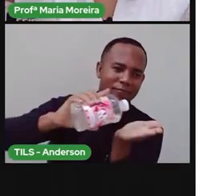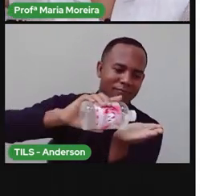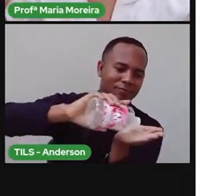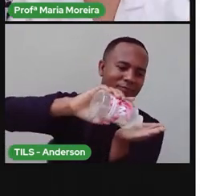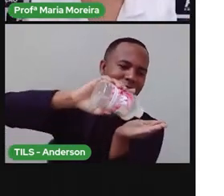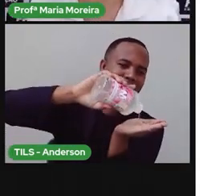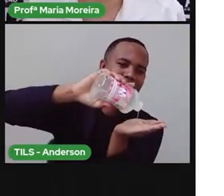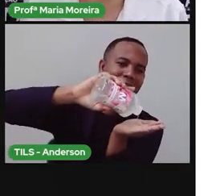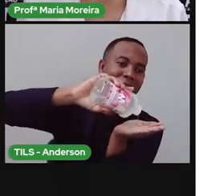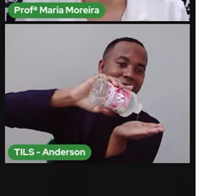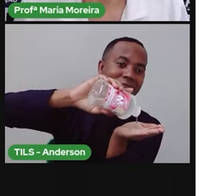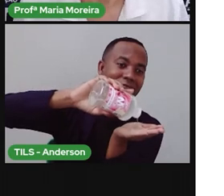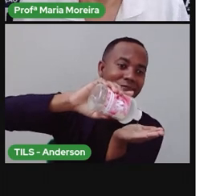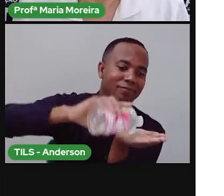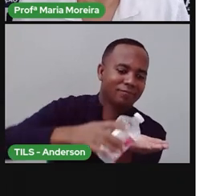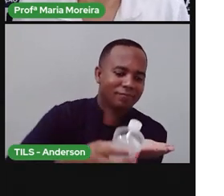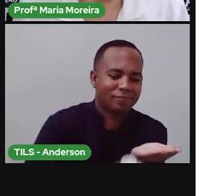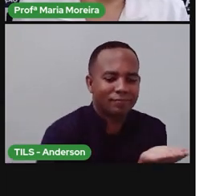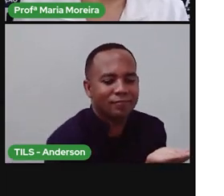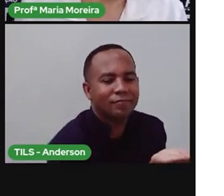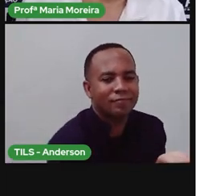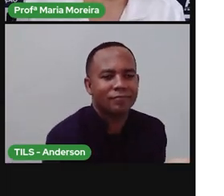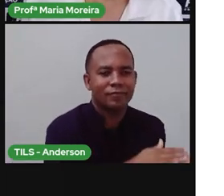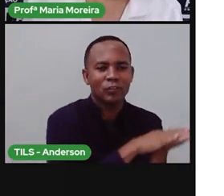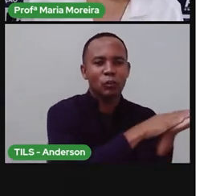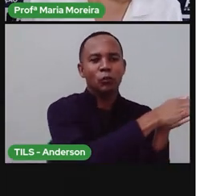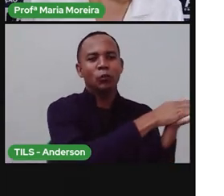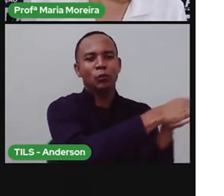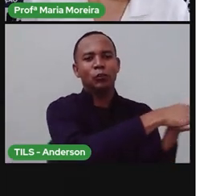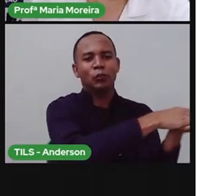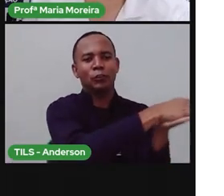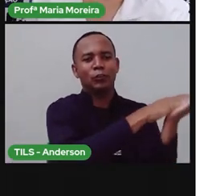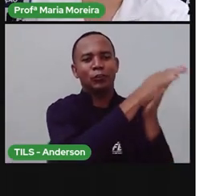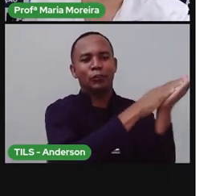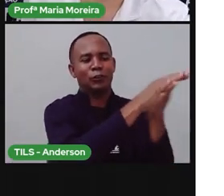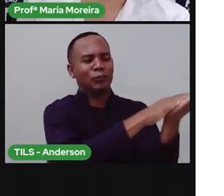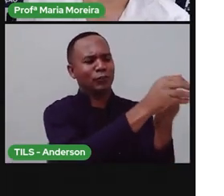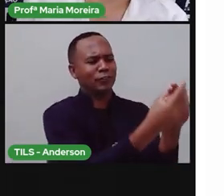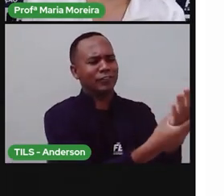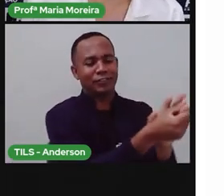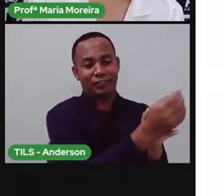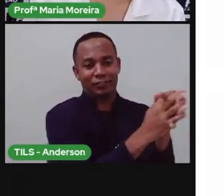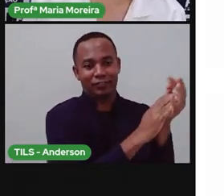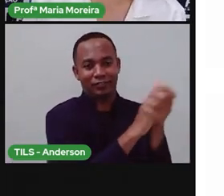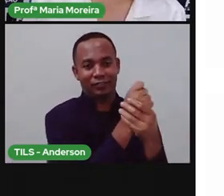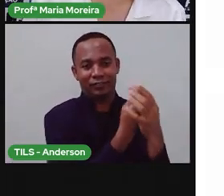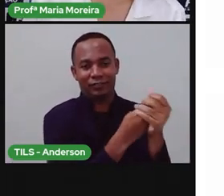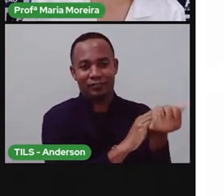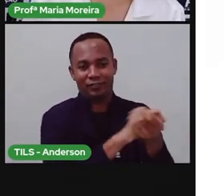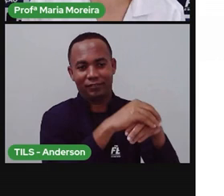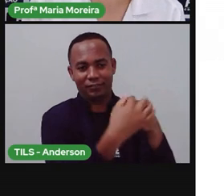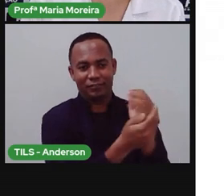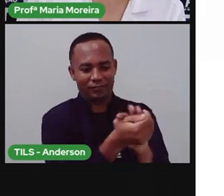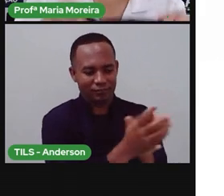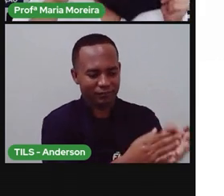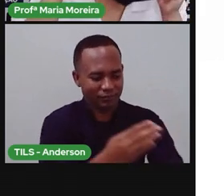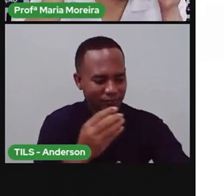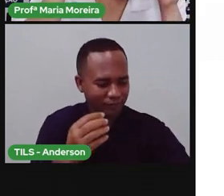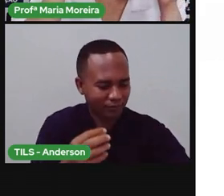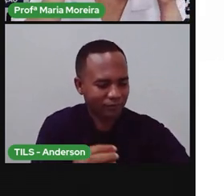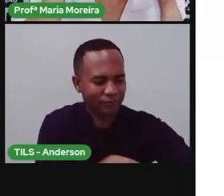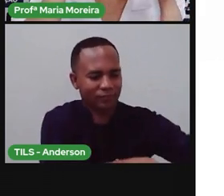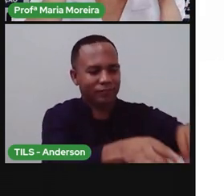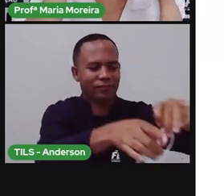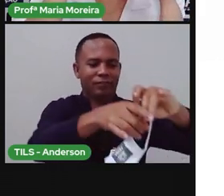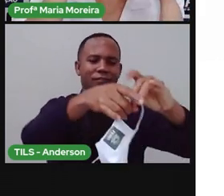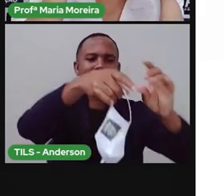propaganda aqui do álcool em gel. Usem álcool em gel e usem máscara. Máscara. Ele está usando álcool em gel, vou ter que